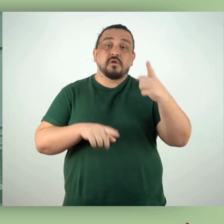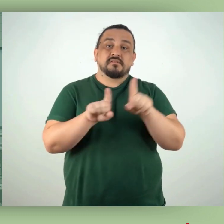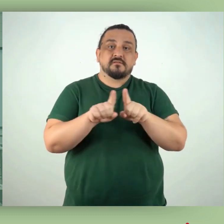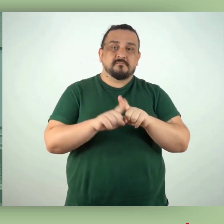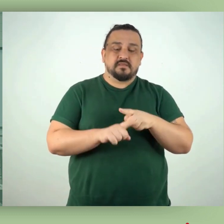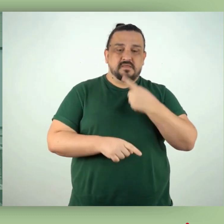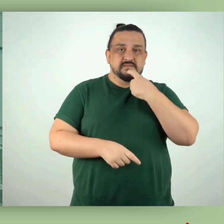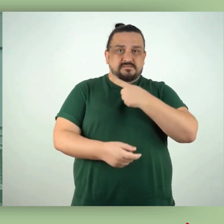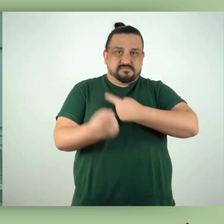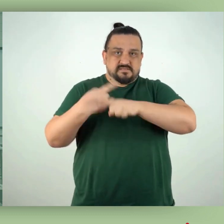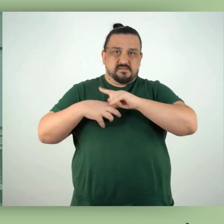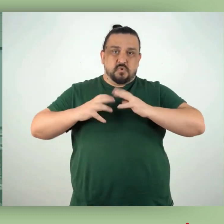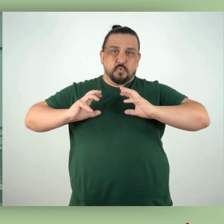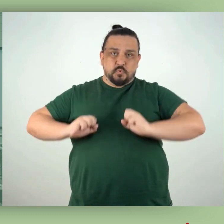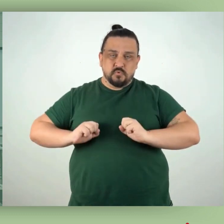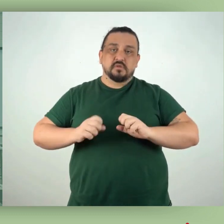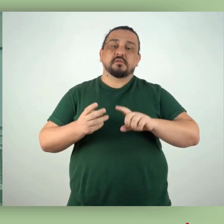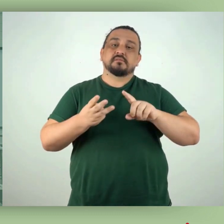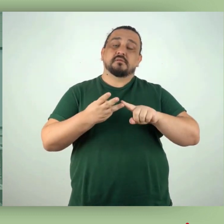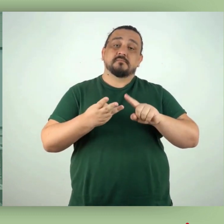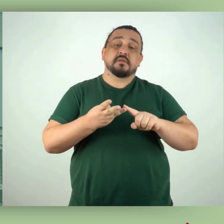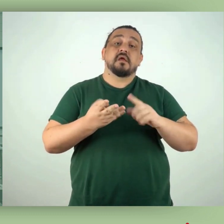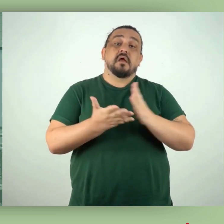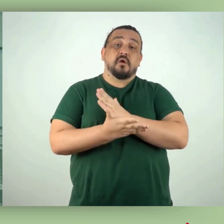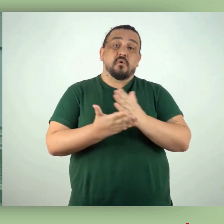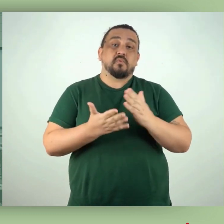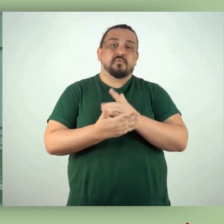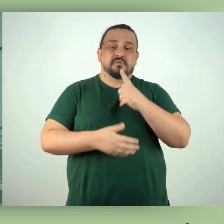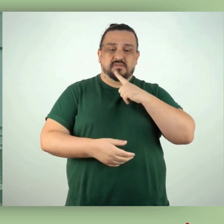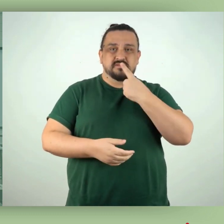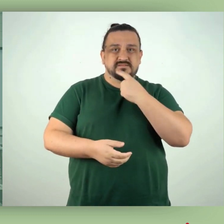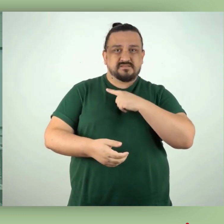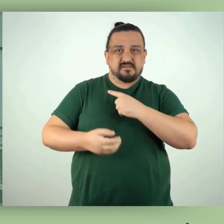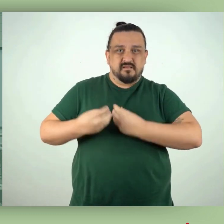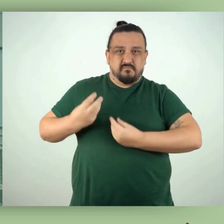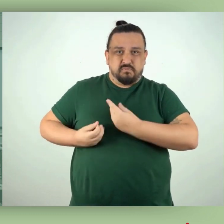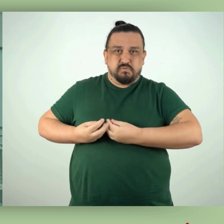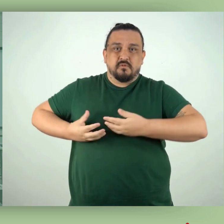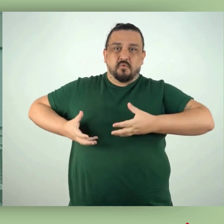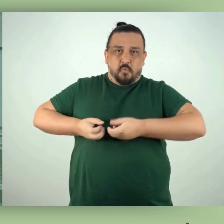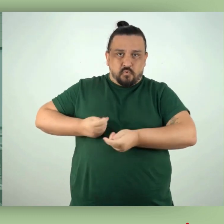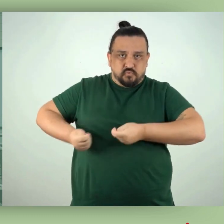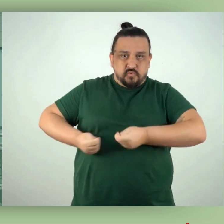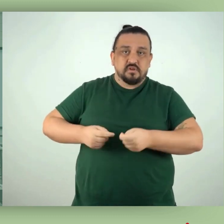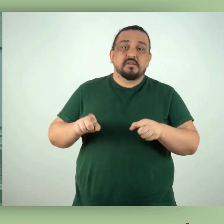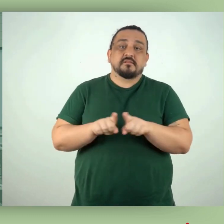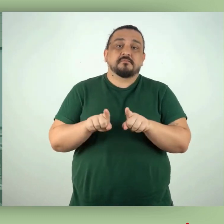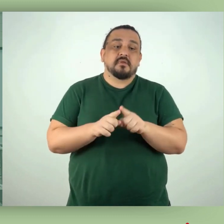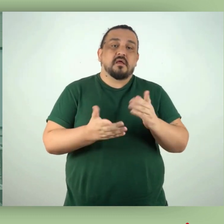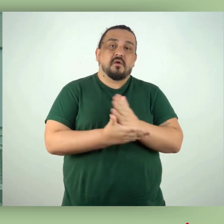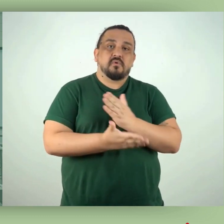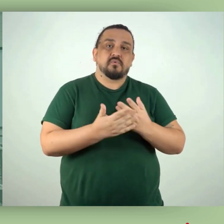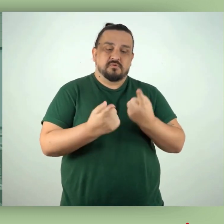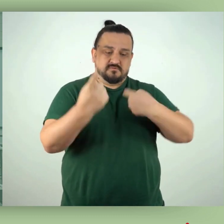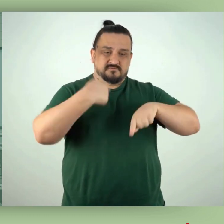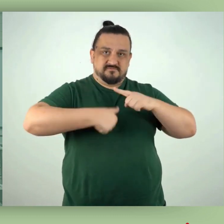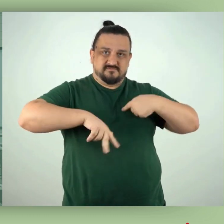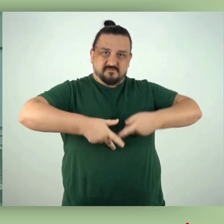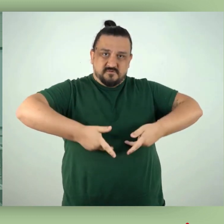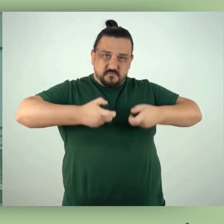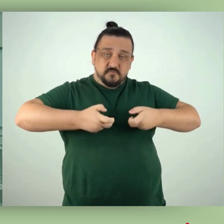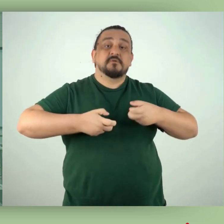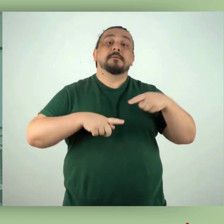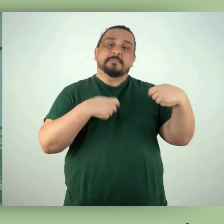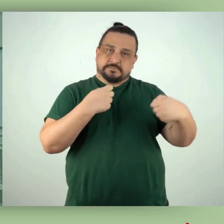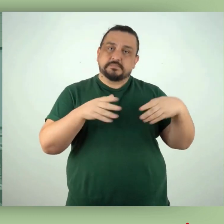antineoplásicos, imunossupressores, digitálicos, imunomoduladores, antirretrovirais, devem ser